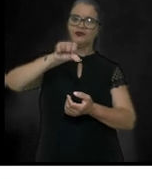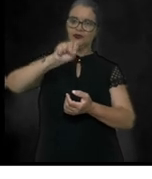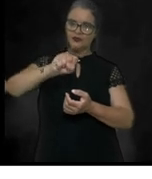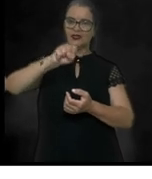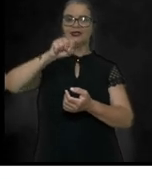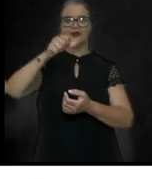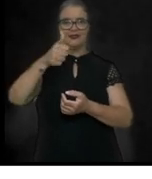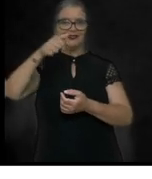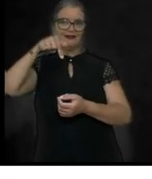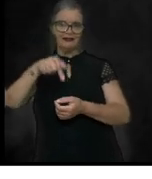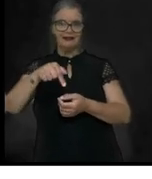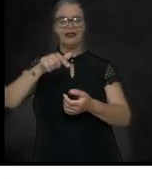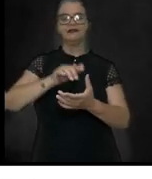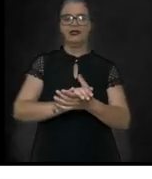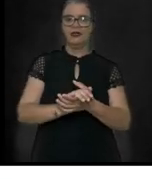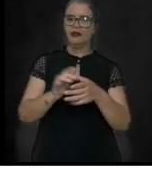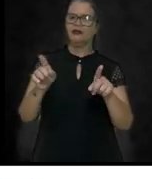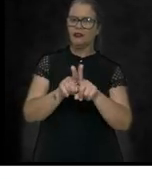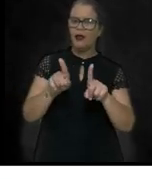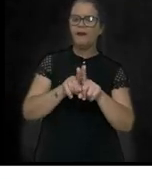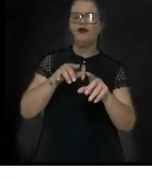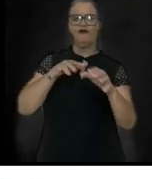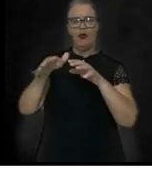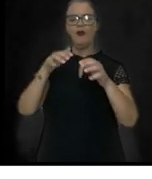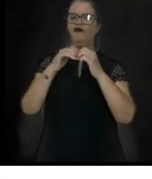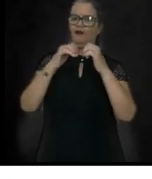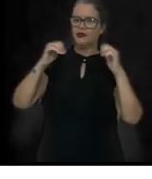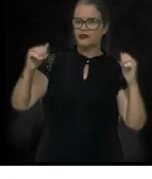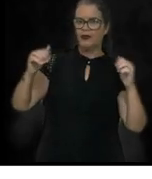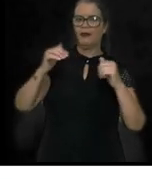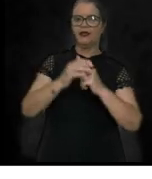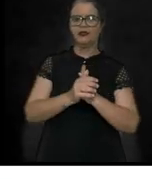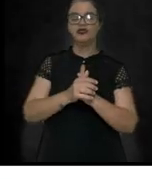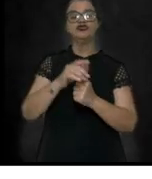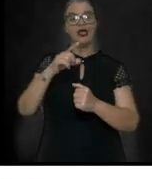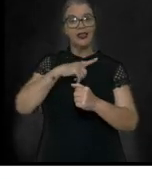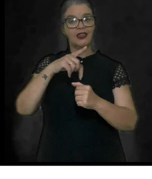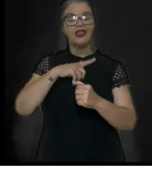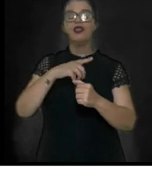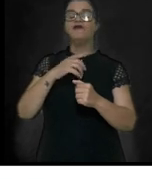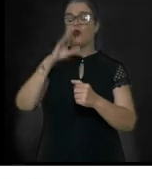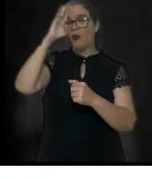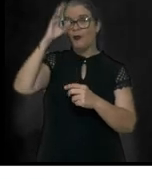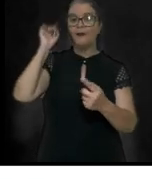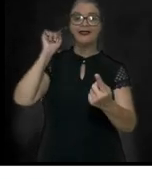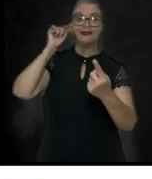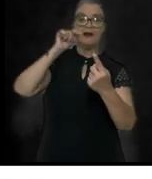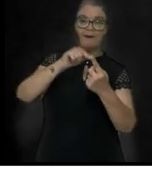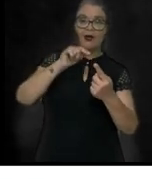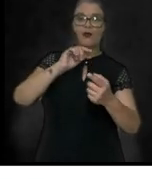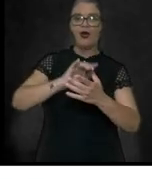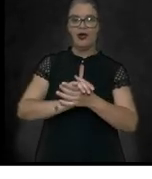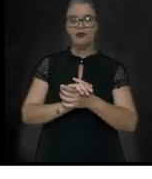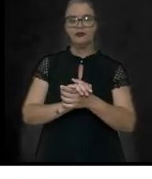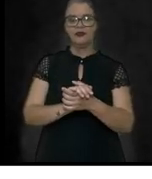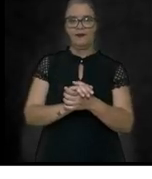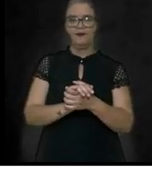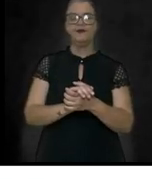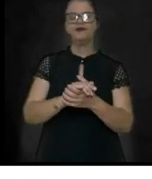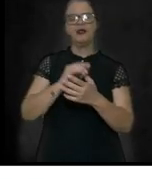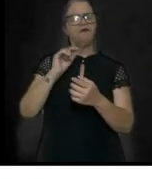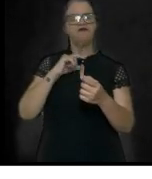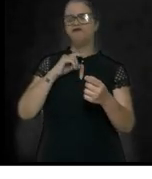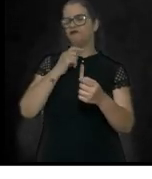também foi um movimento separatista, e teve como principal causa, ou principais causas, a